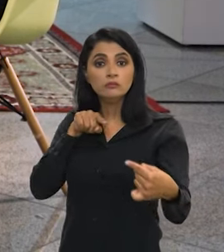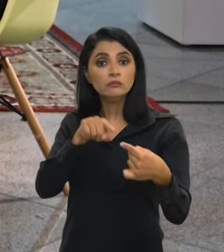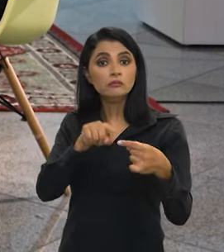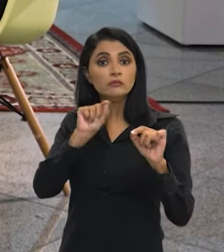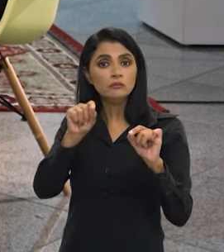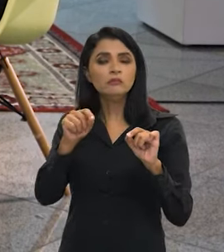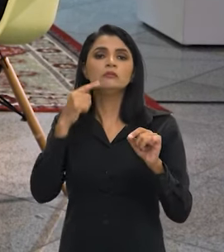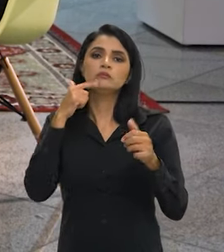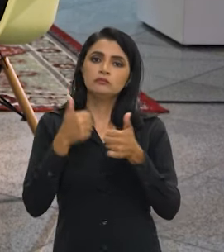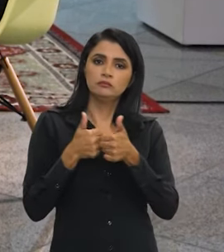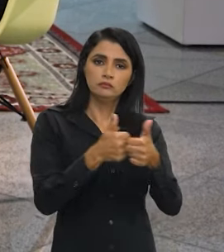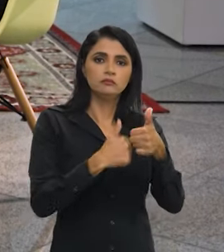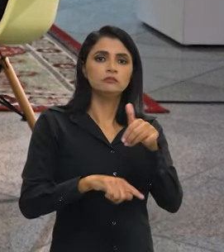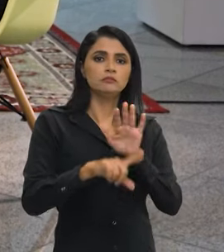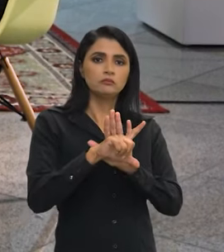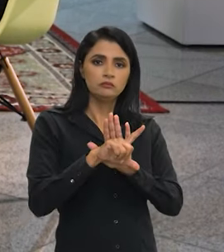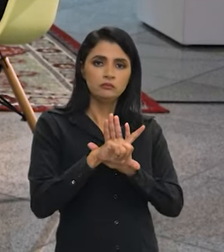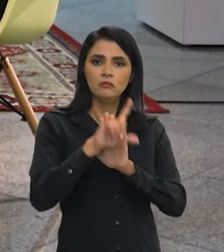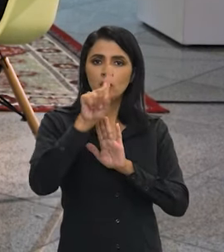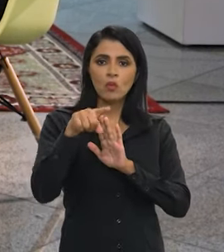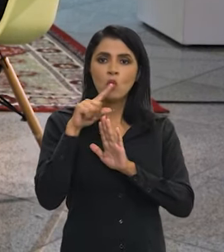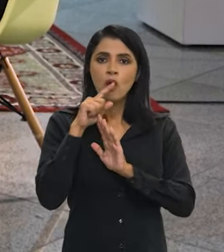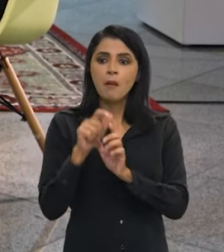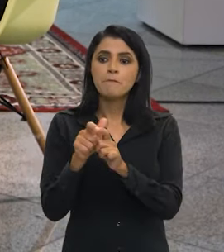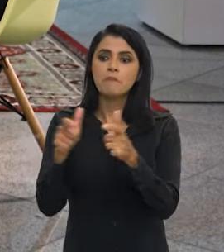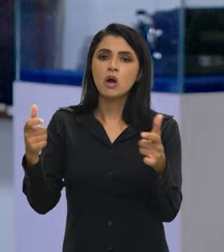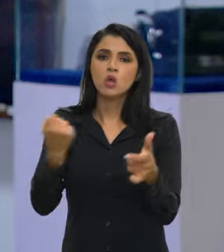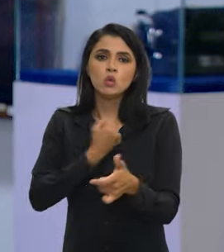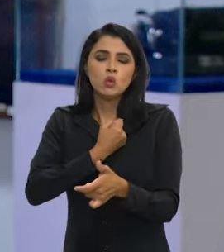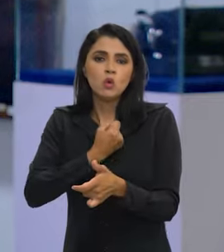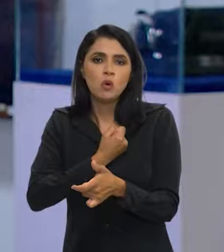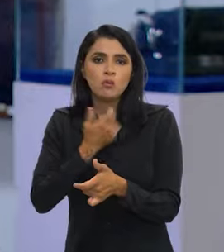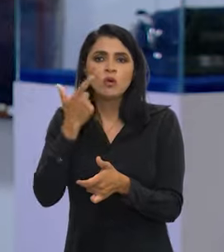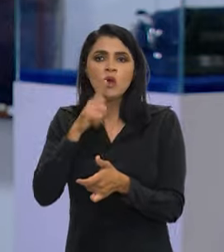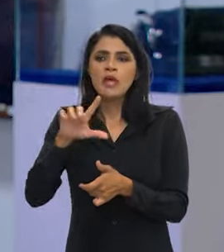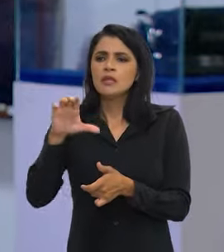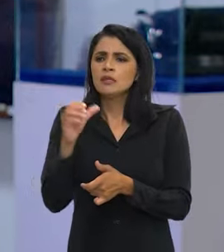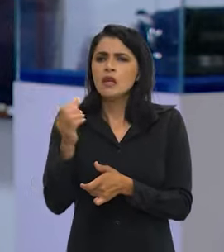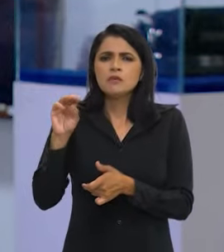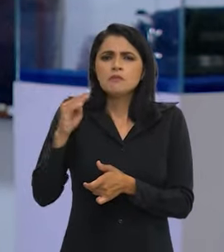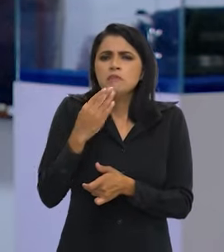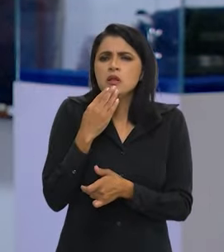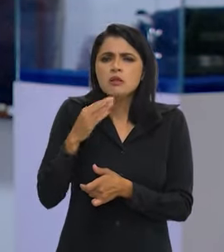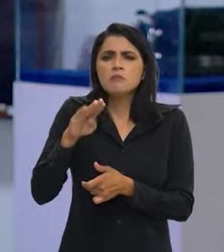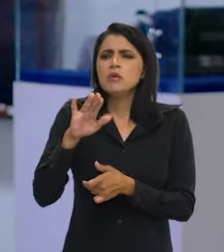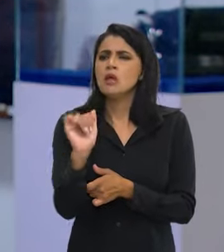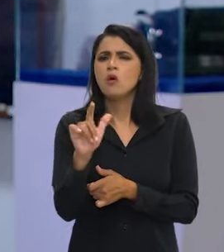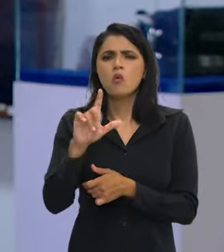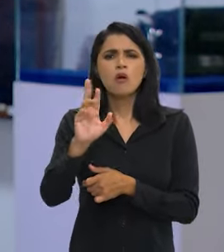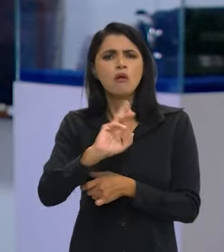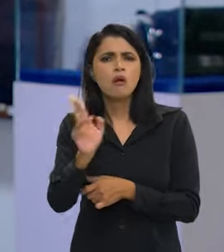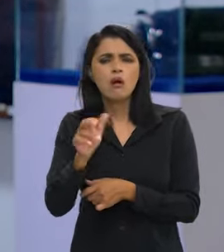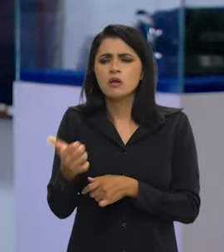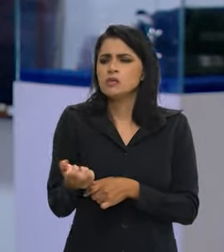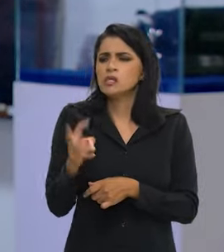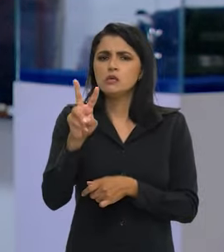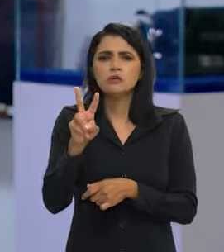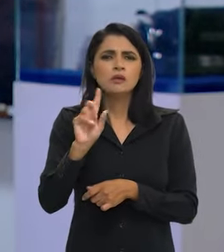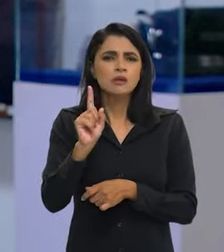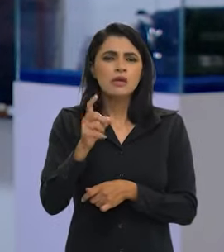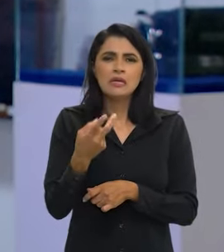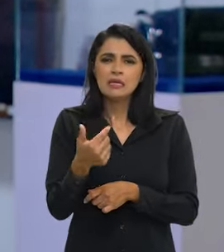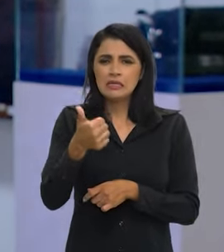objetivo da reunião é cumprir a lei. Não é alcançar um número. A gente não quer, vamos alcançar 10 bilhões de reais, vamos alcançar 15. Porque isso